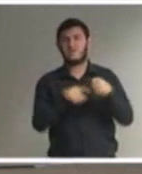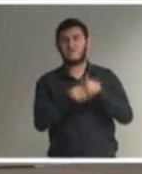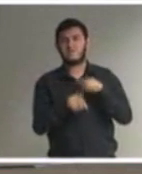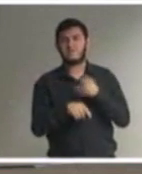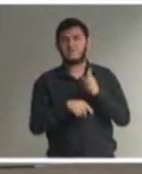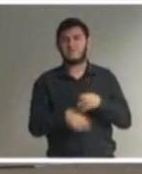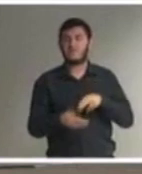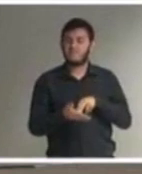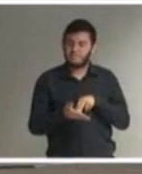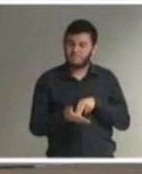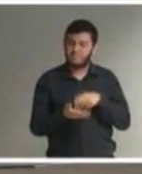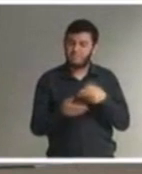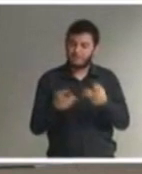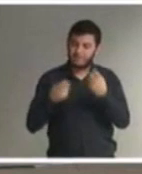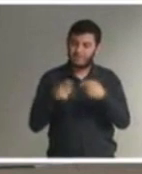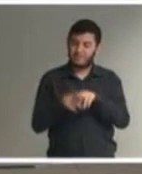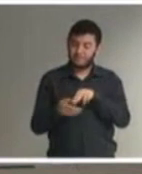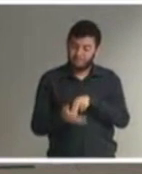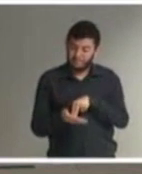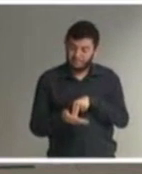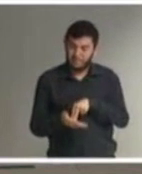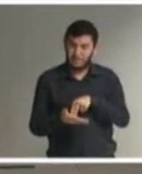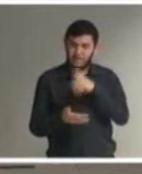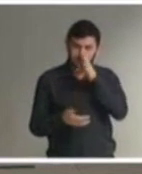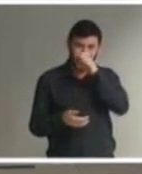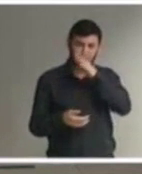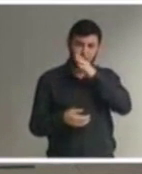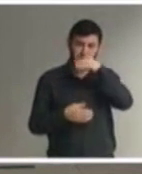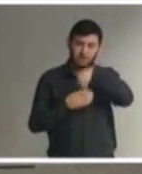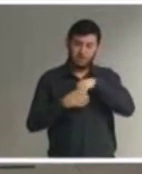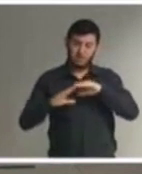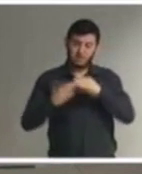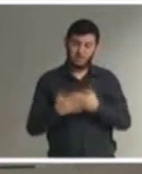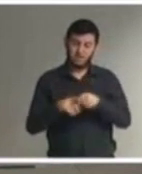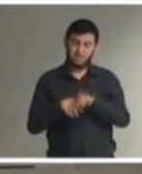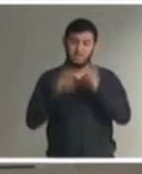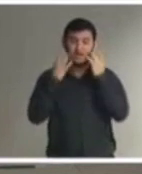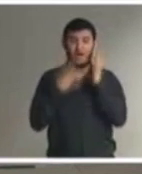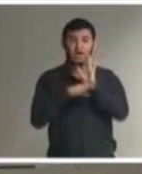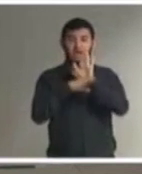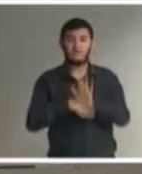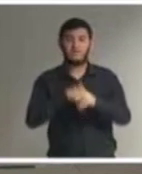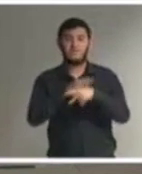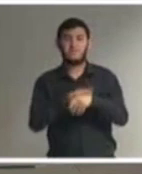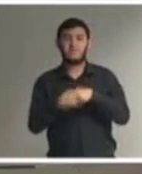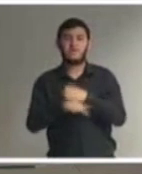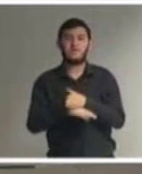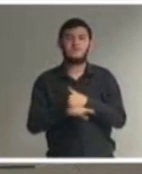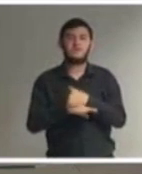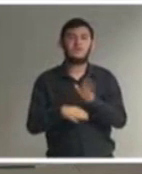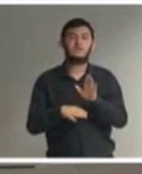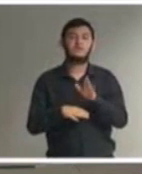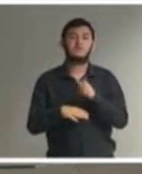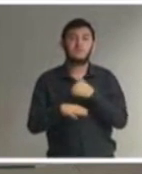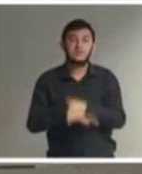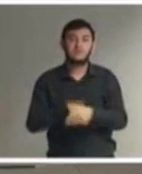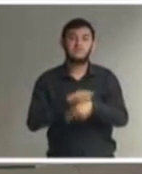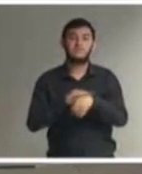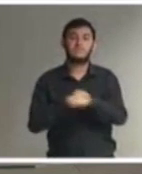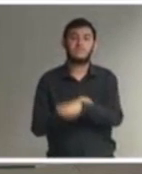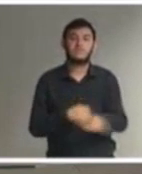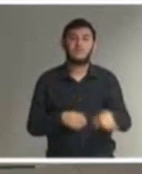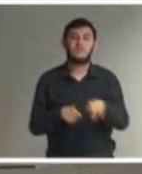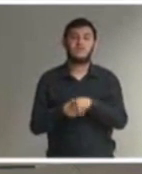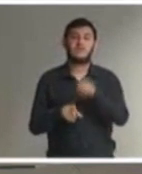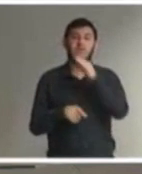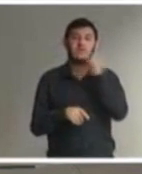eu repito ela vai facilitar o acesso dessa criança desse adolescente dessa pessoa com deficiência aos